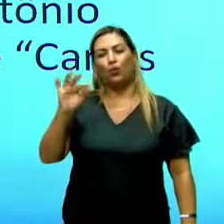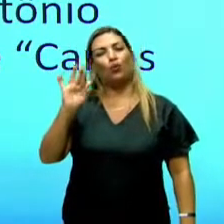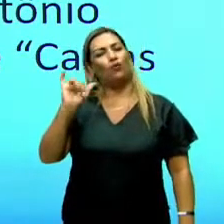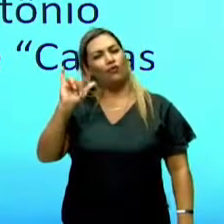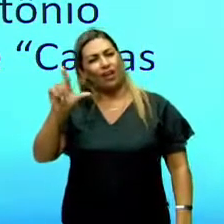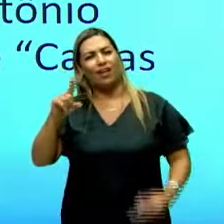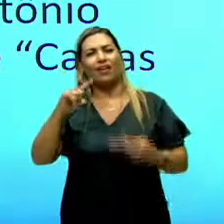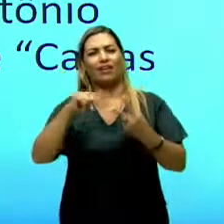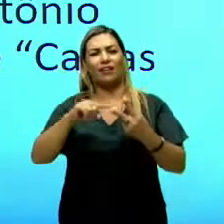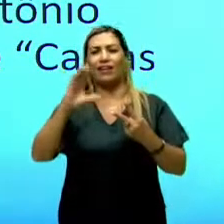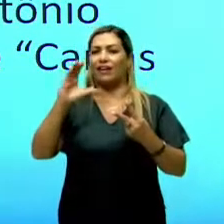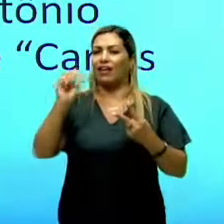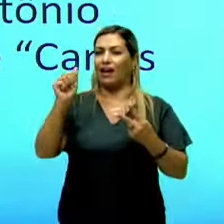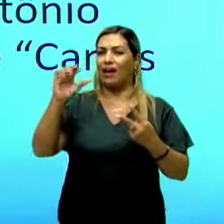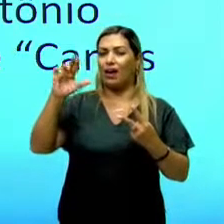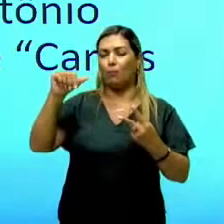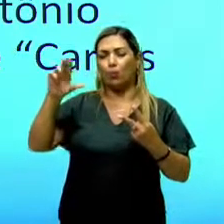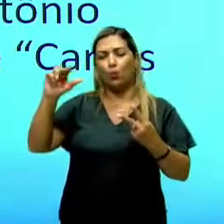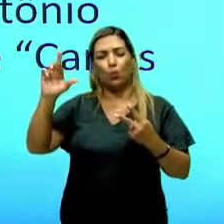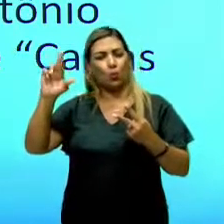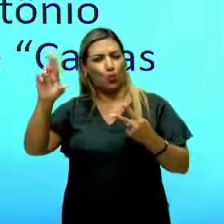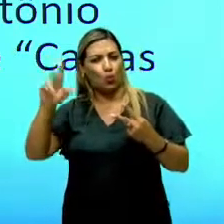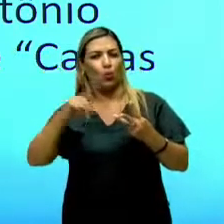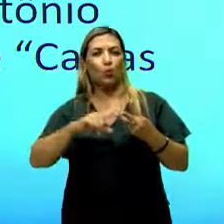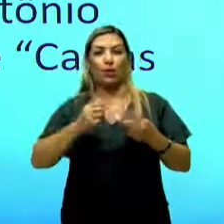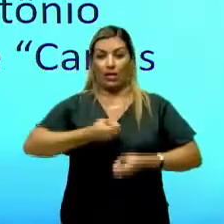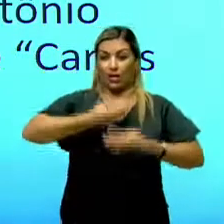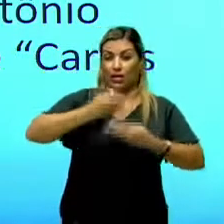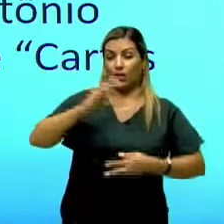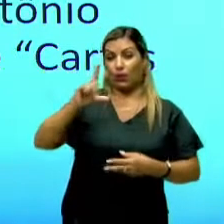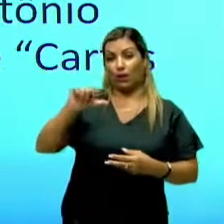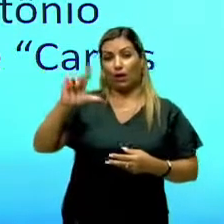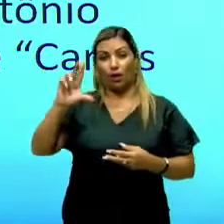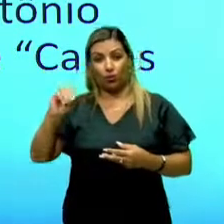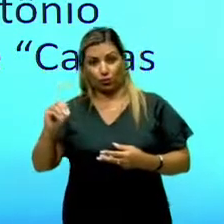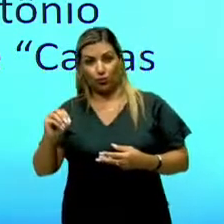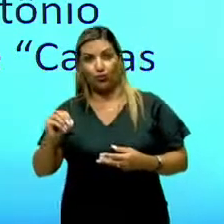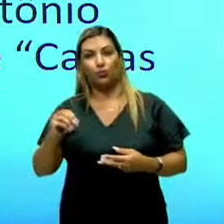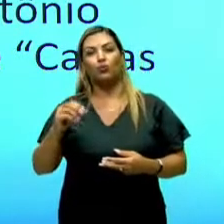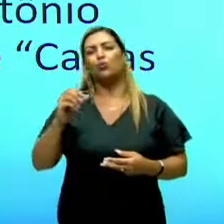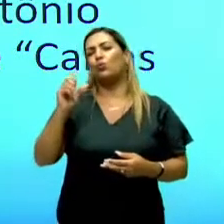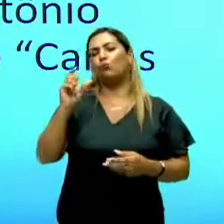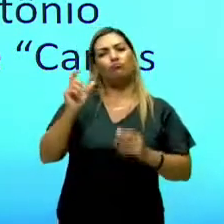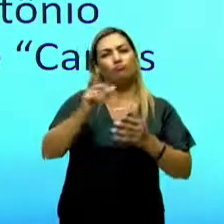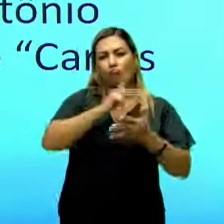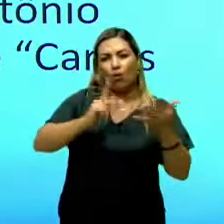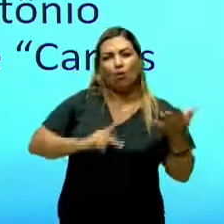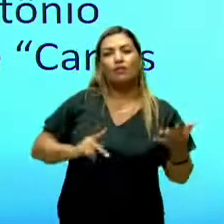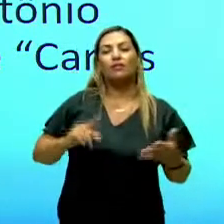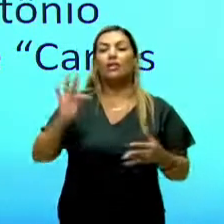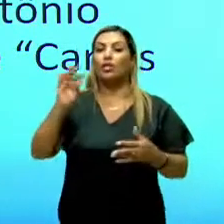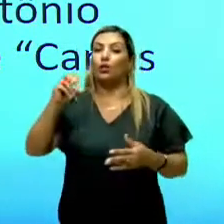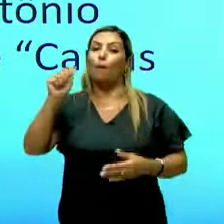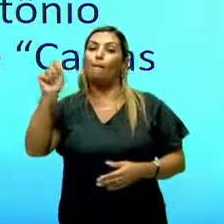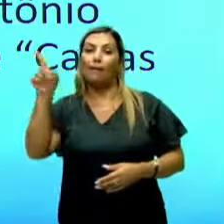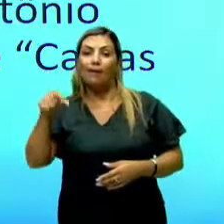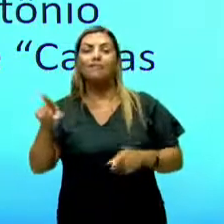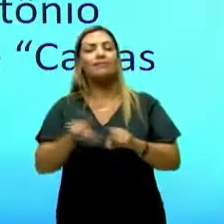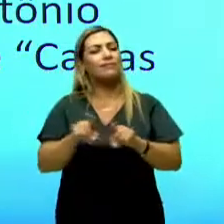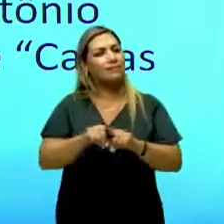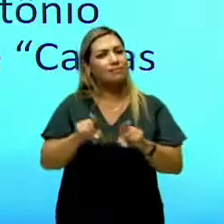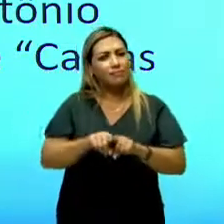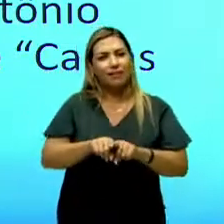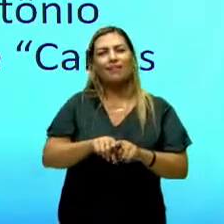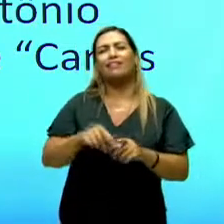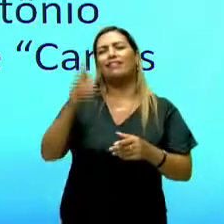Durão, com o Caramuru. E o lírico, com o Cláudio Manuel da Costa, com os seus sonetos, e Tomás Antônio Gonzaga, com os